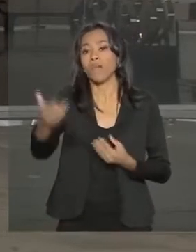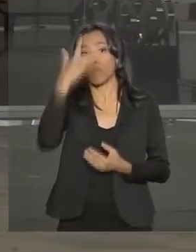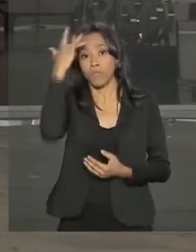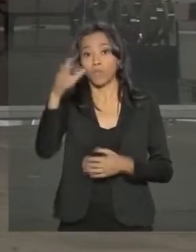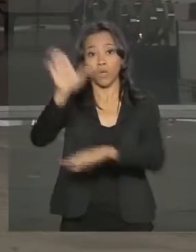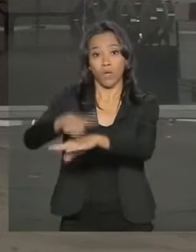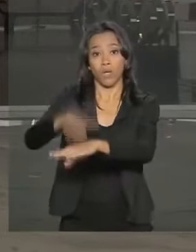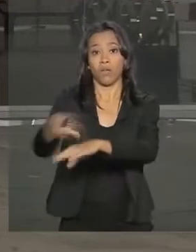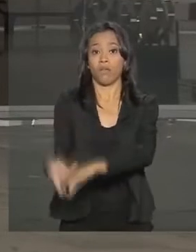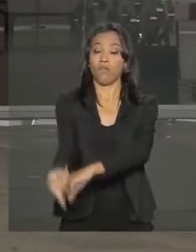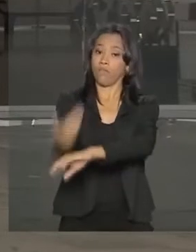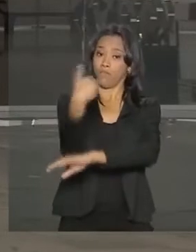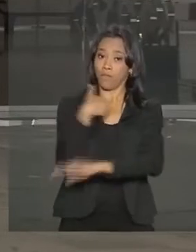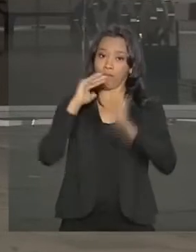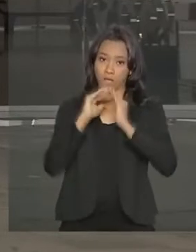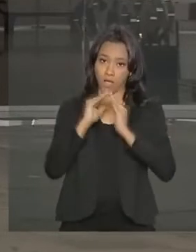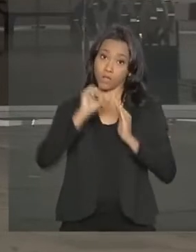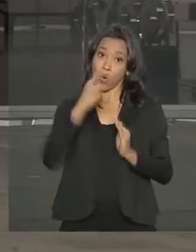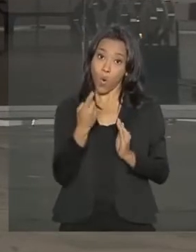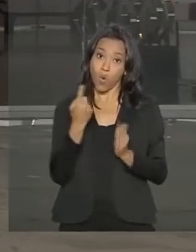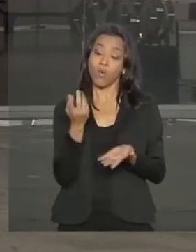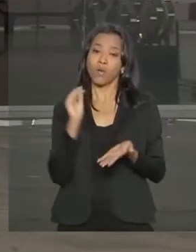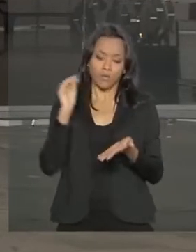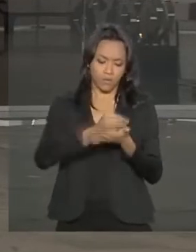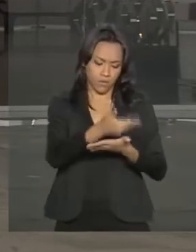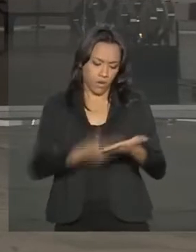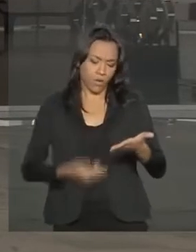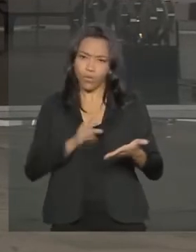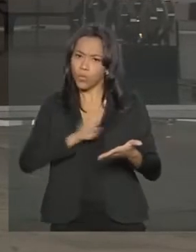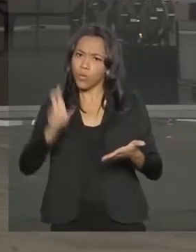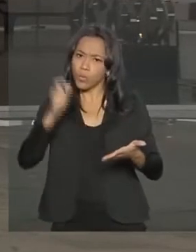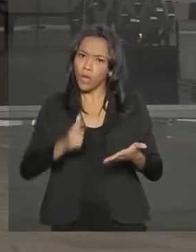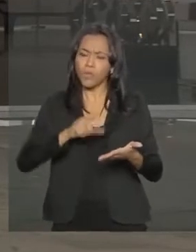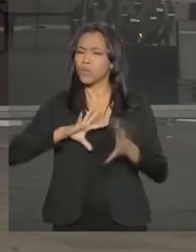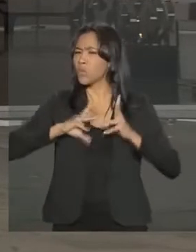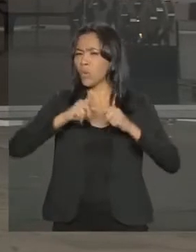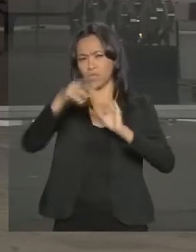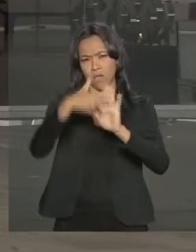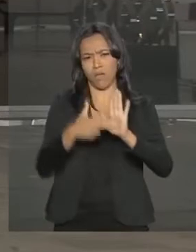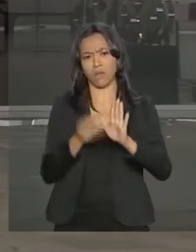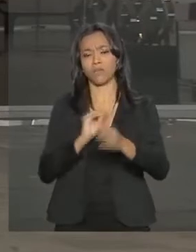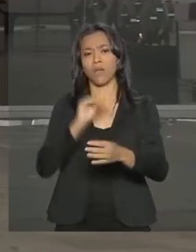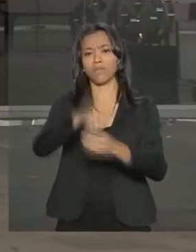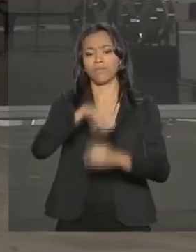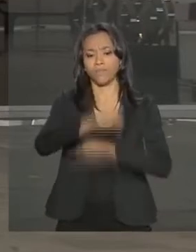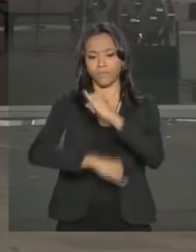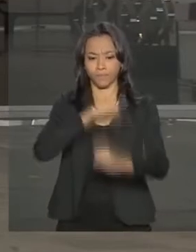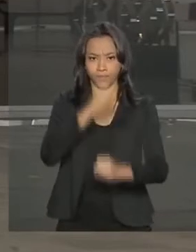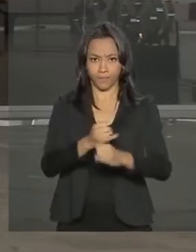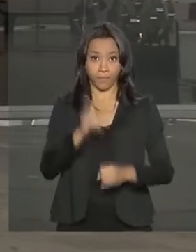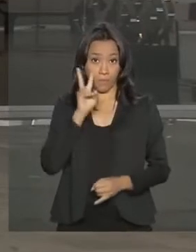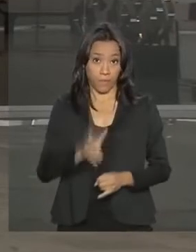ou no local informado no requerimento. Todas essas novas regras estão no site do INSS www